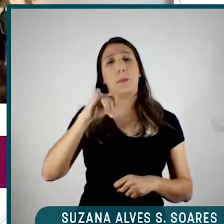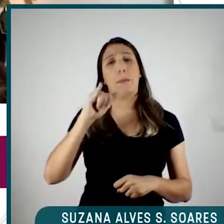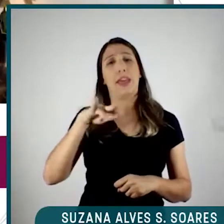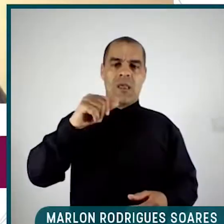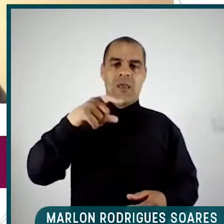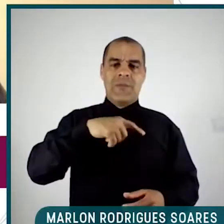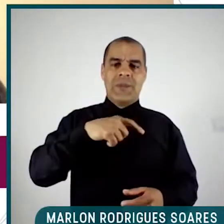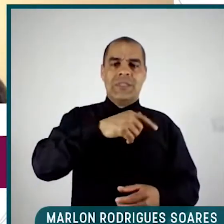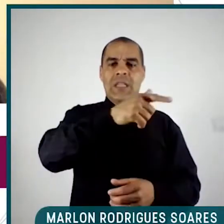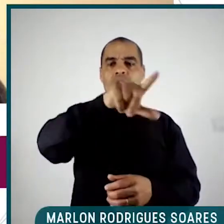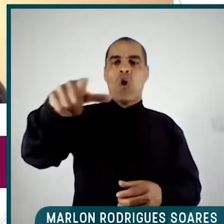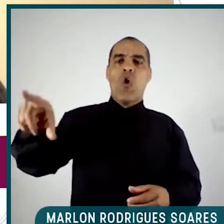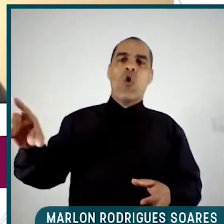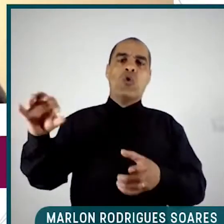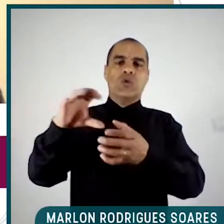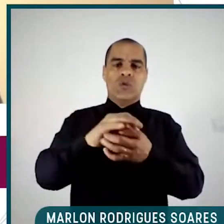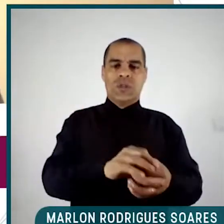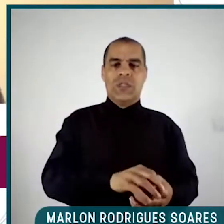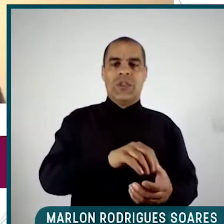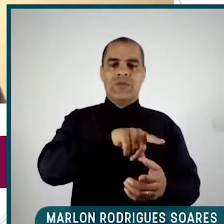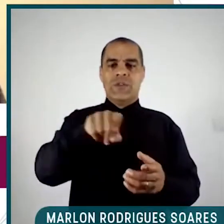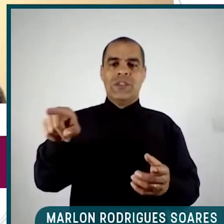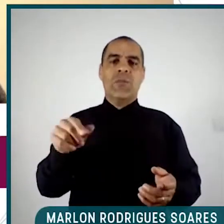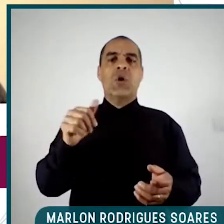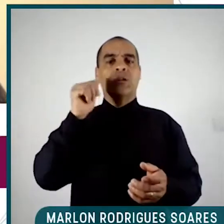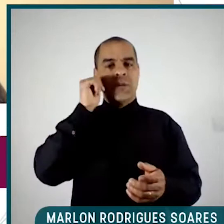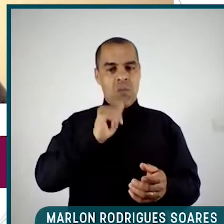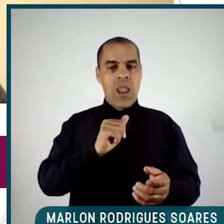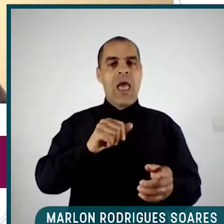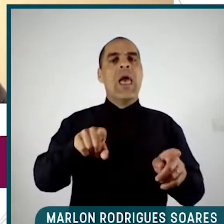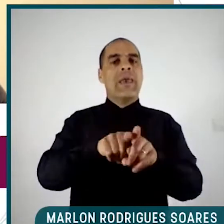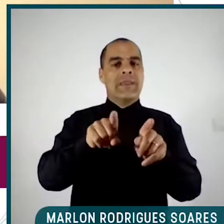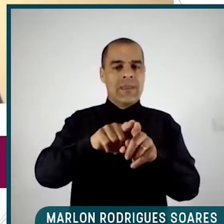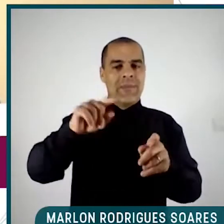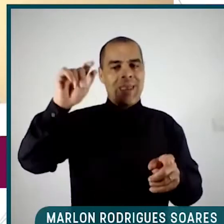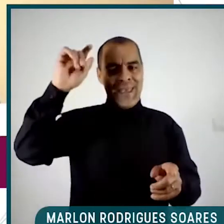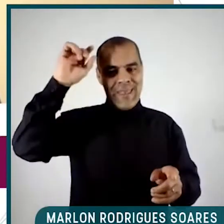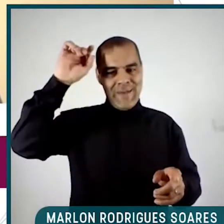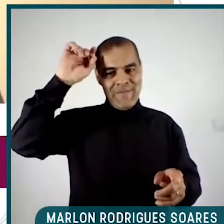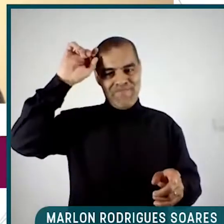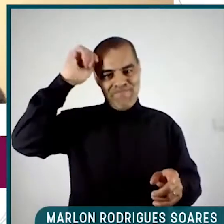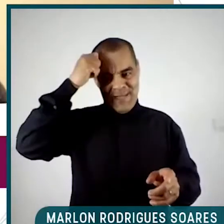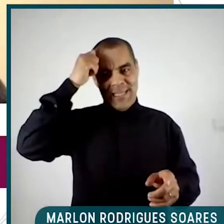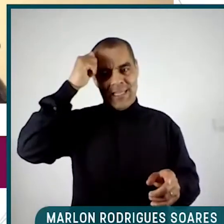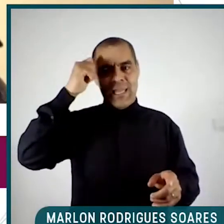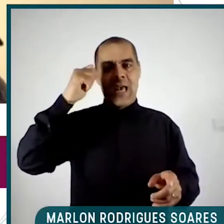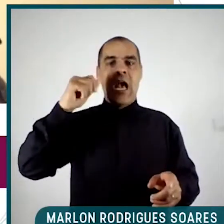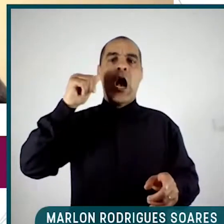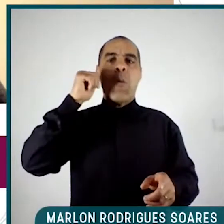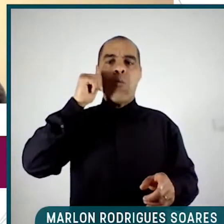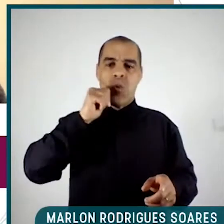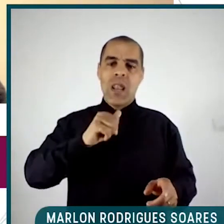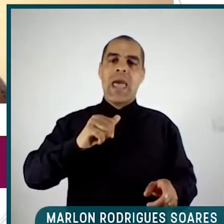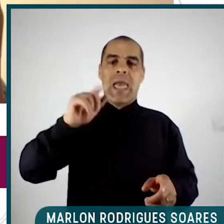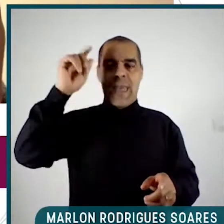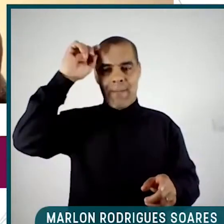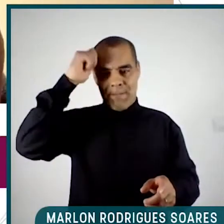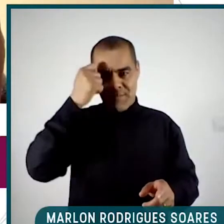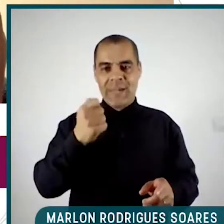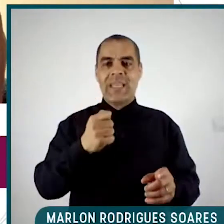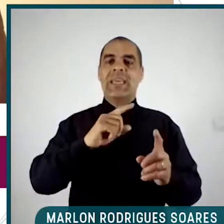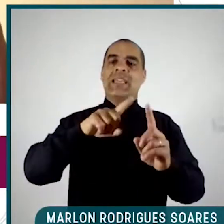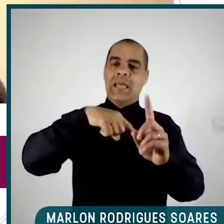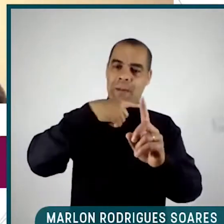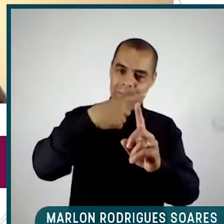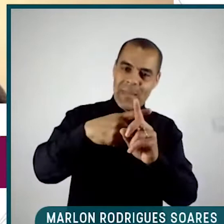mulheres. Você pode ser mulher e preta, mulher, preta e travesti, mulher, preta e travesti e